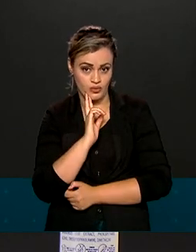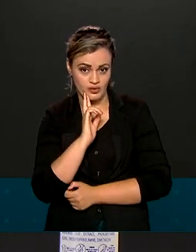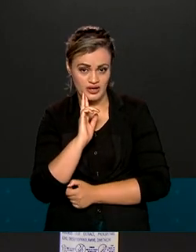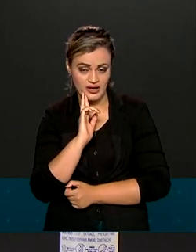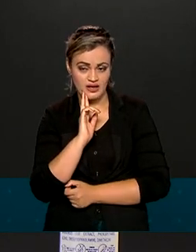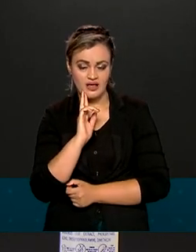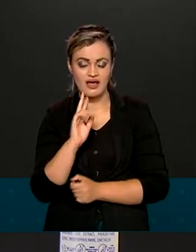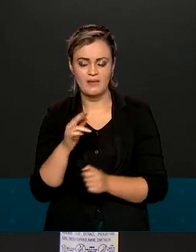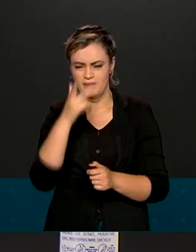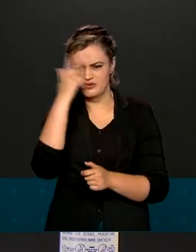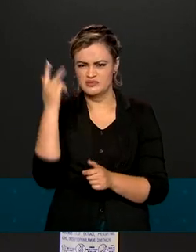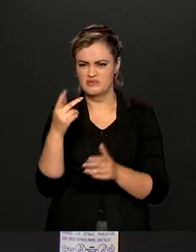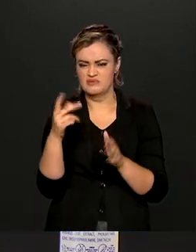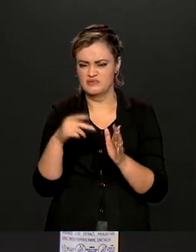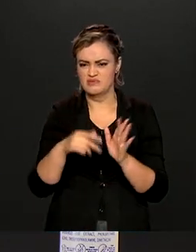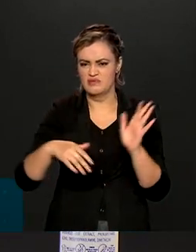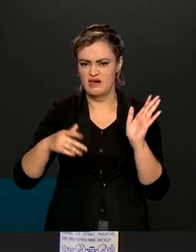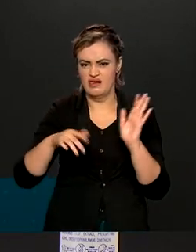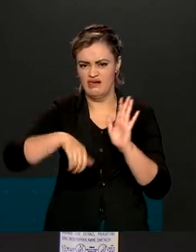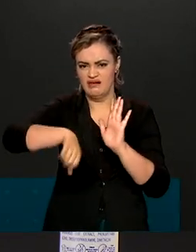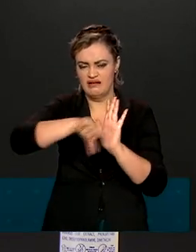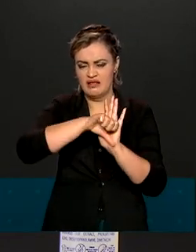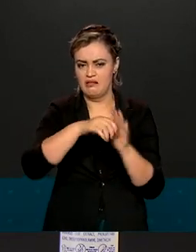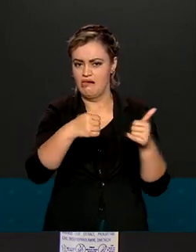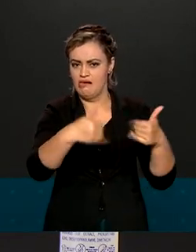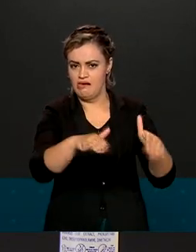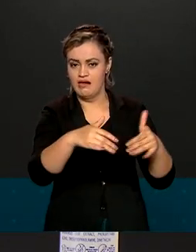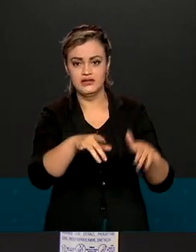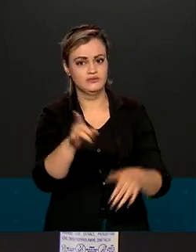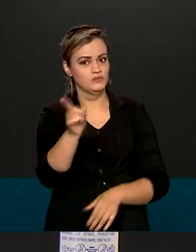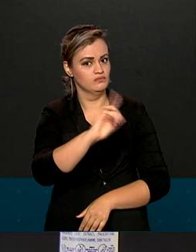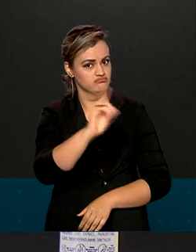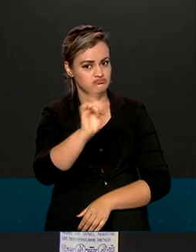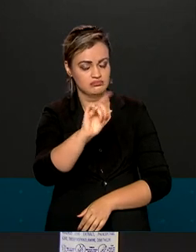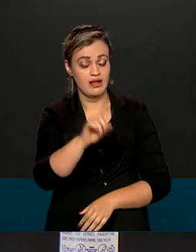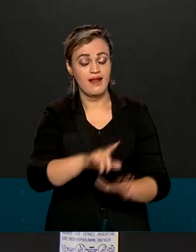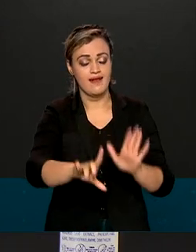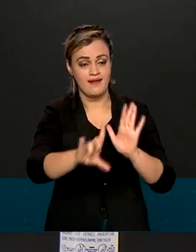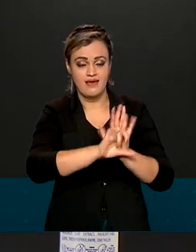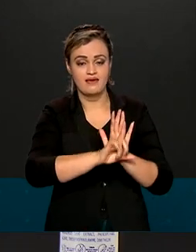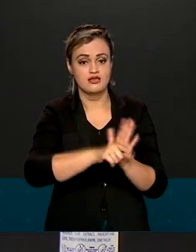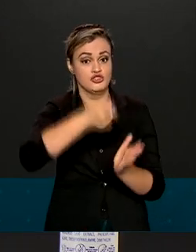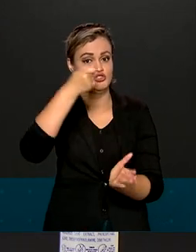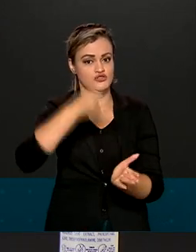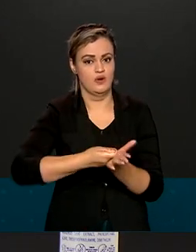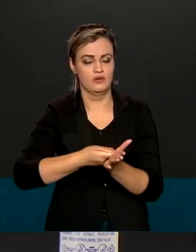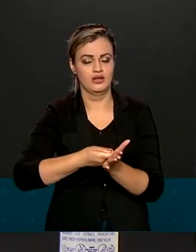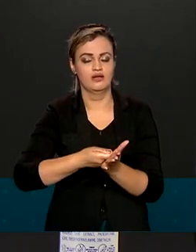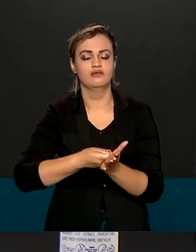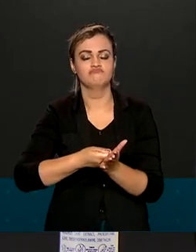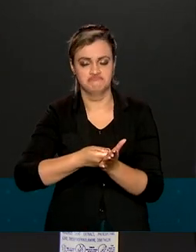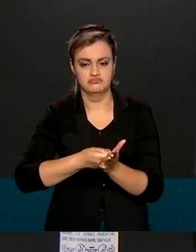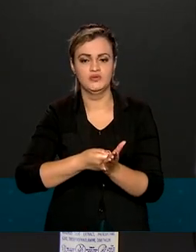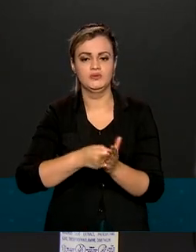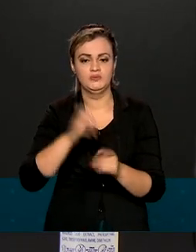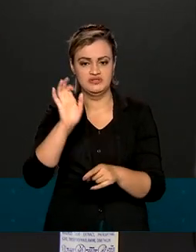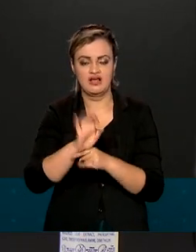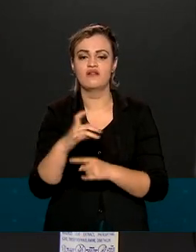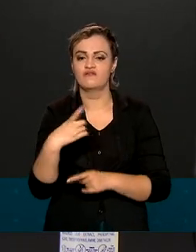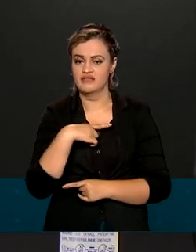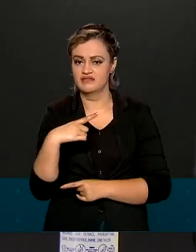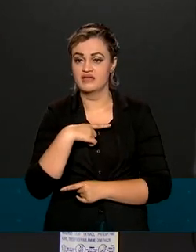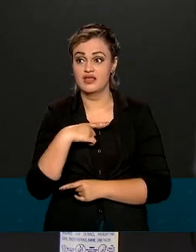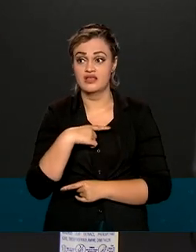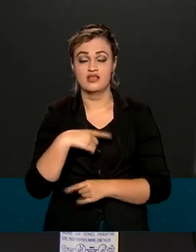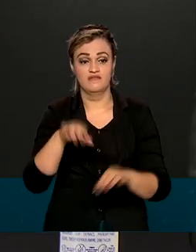esses criminosos atuarem de maneira impune. Lei e ordem serão estabelecidas no Estado e deixaremos